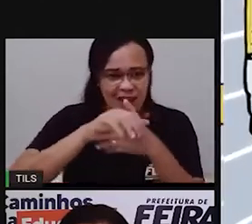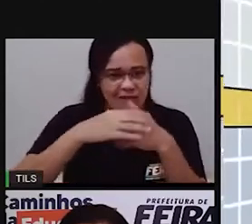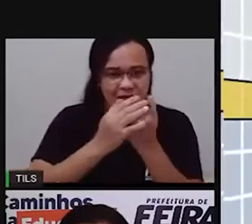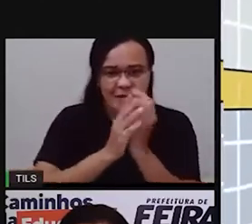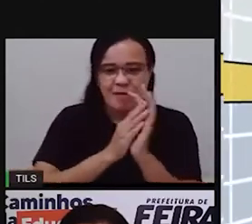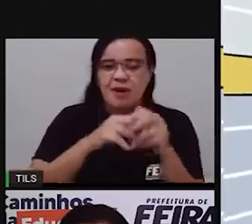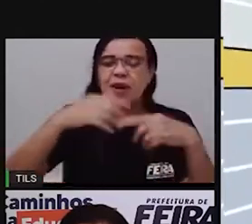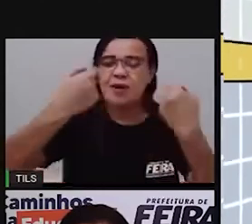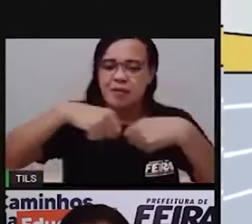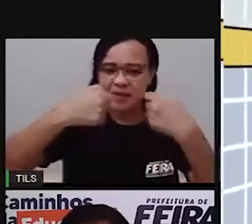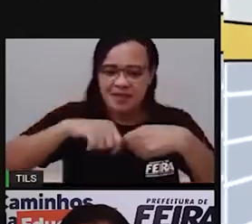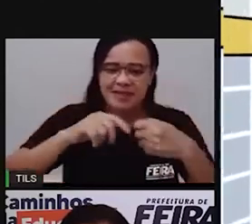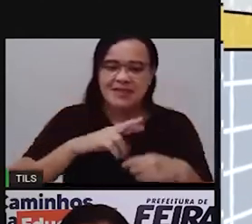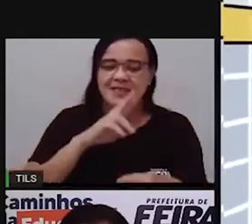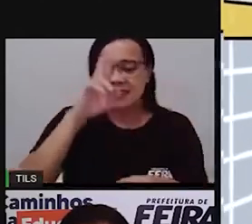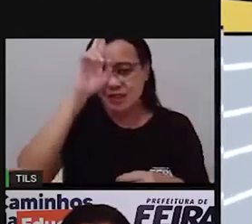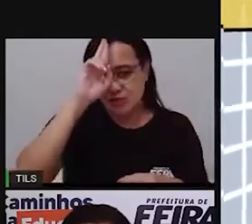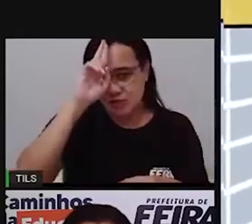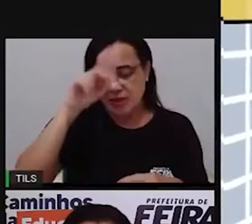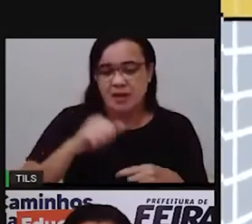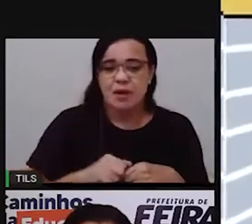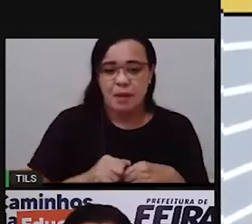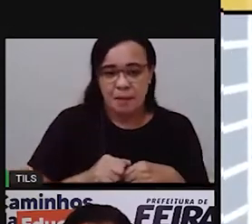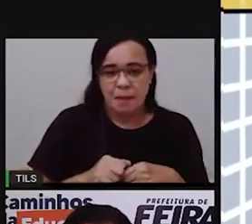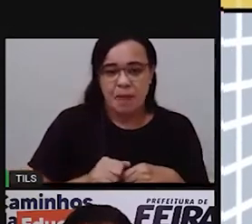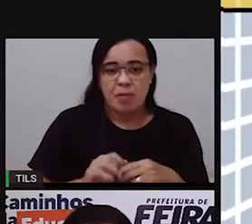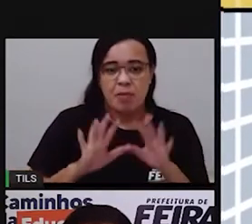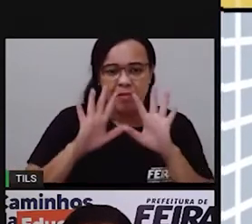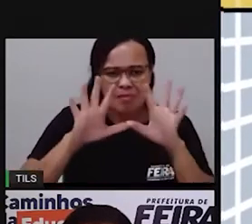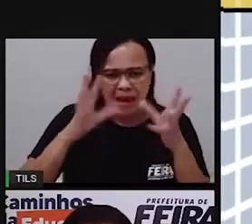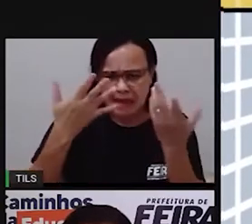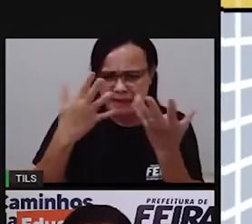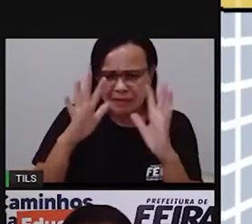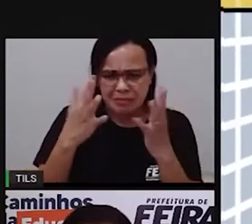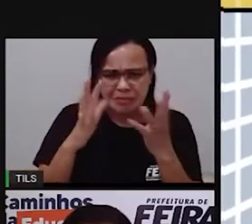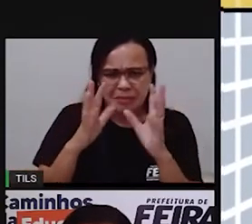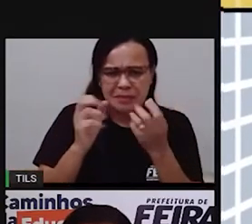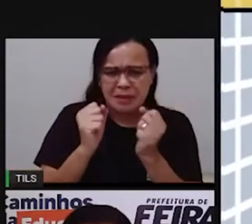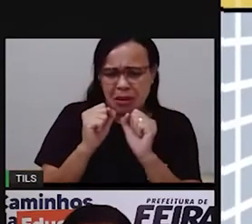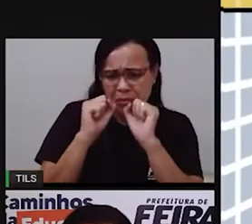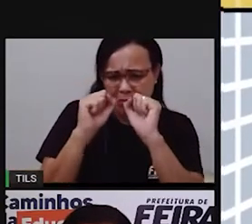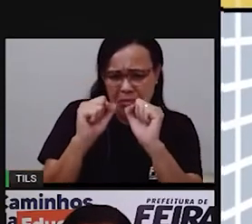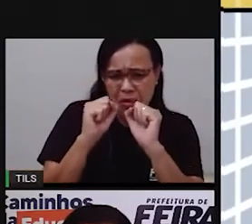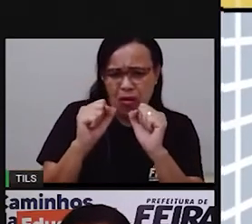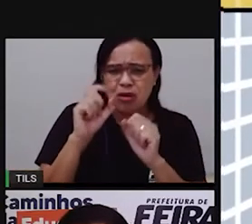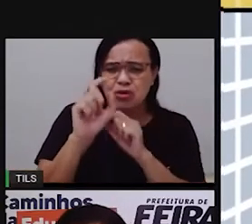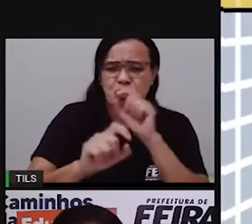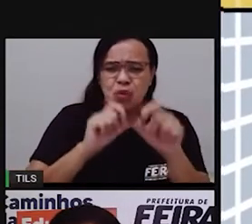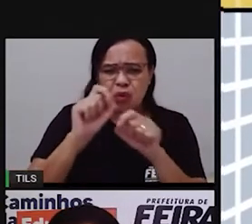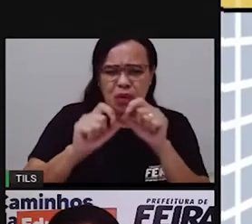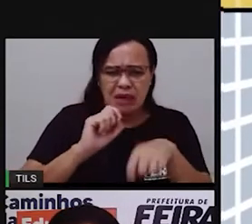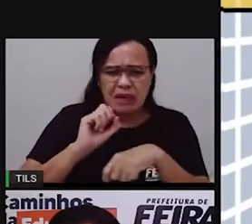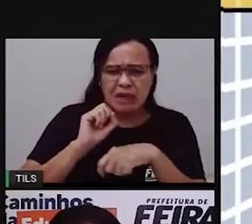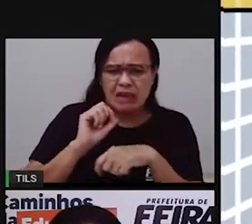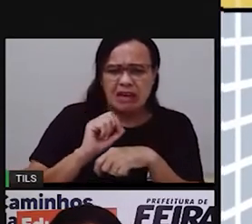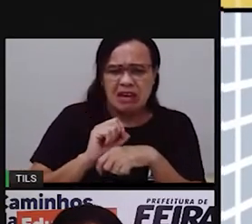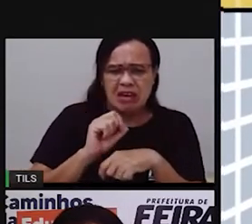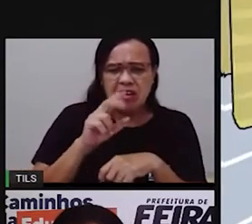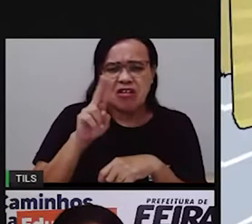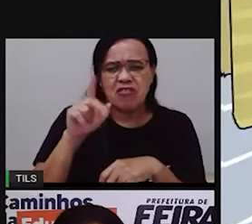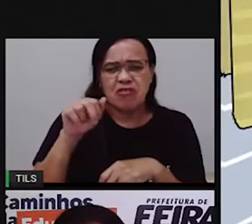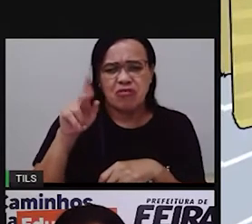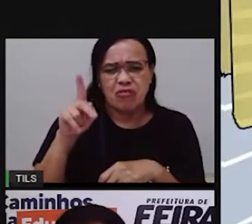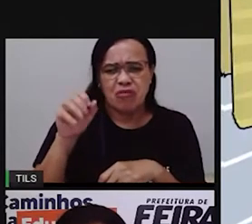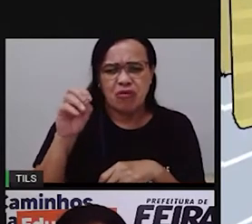olha só! Sabia que as mãos são locais onde podem morar muitos fungos e bactérias? Eles podem contaminar o corpo e prejudicar a